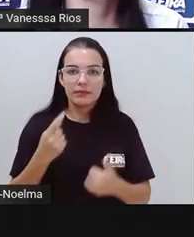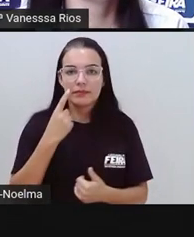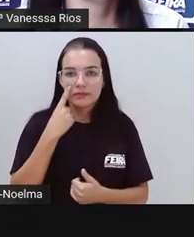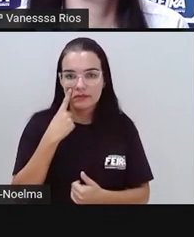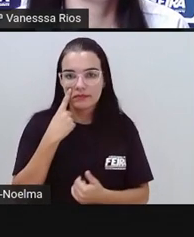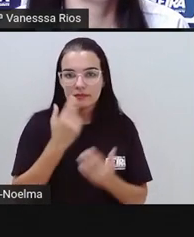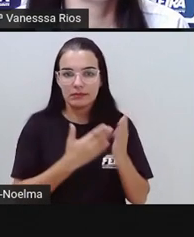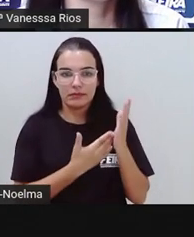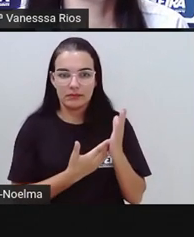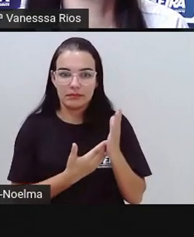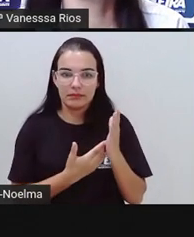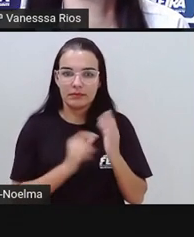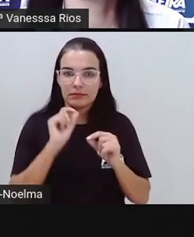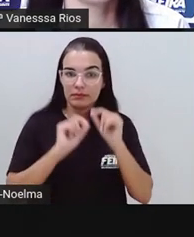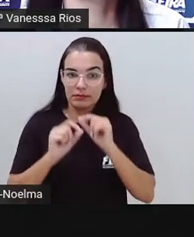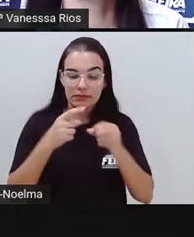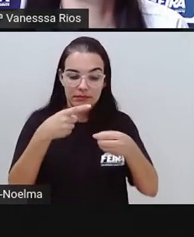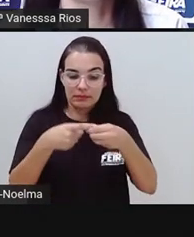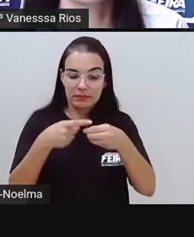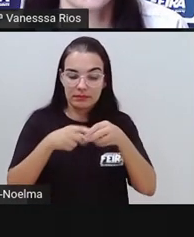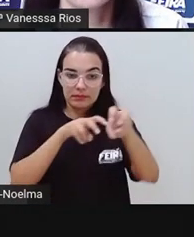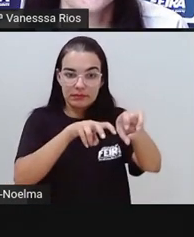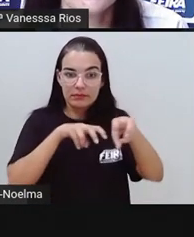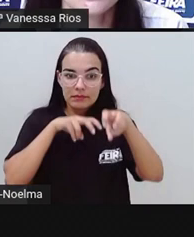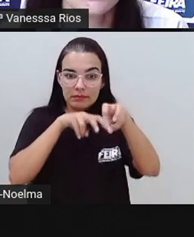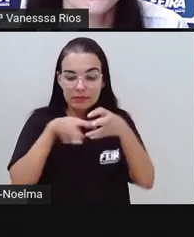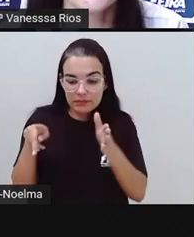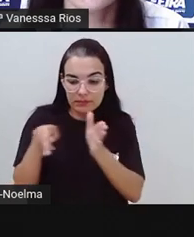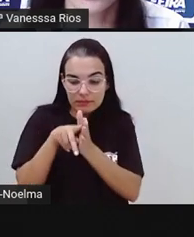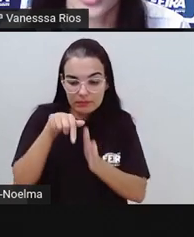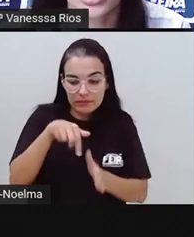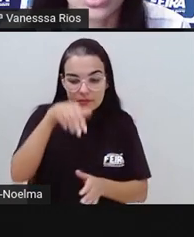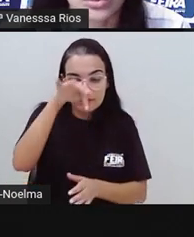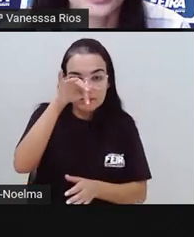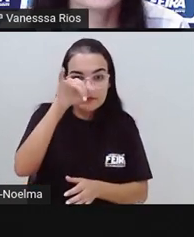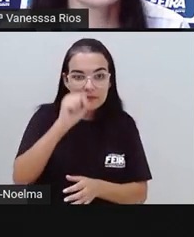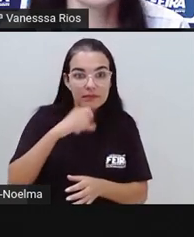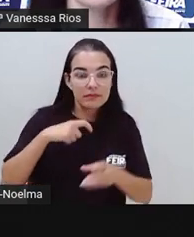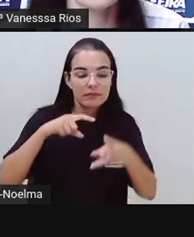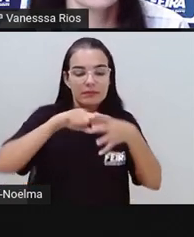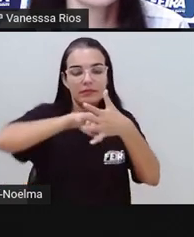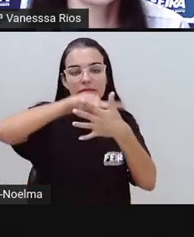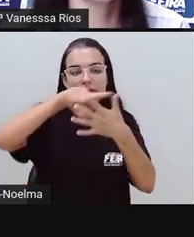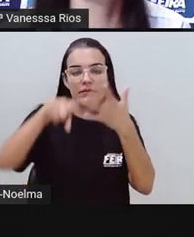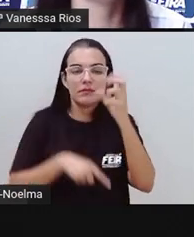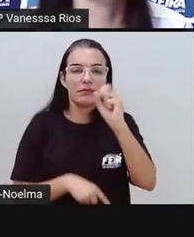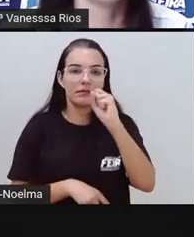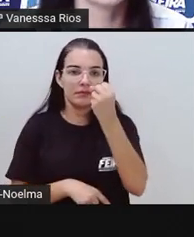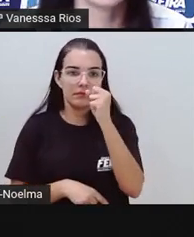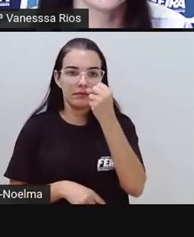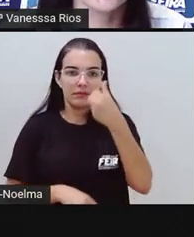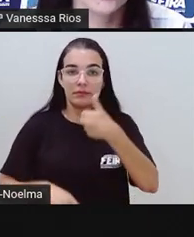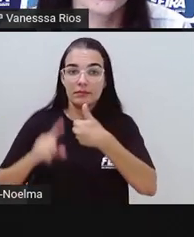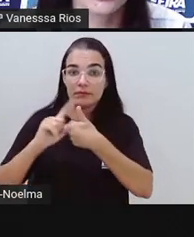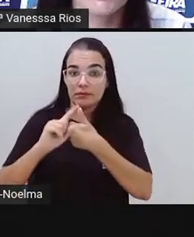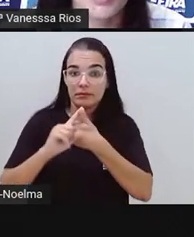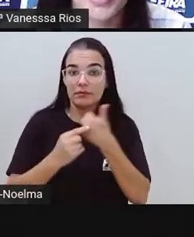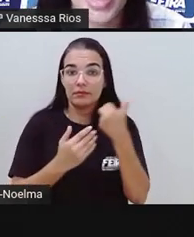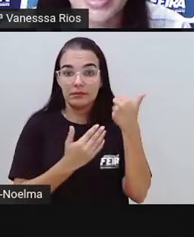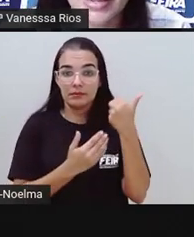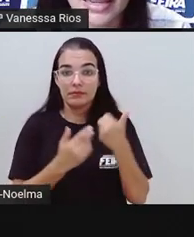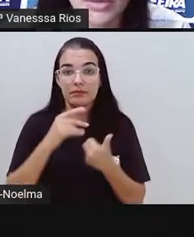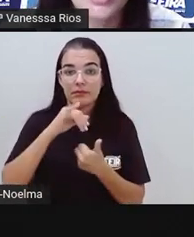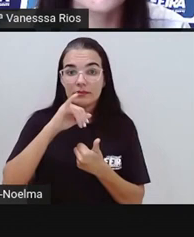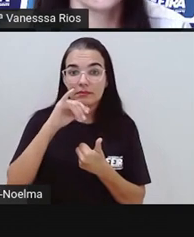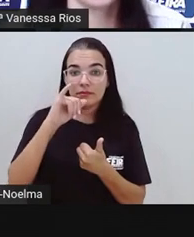os distritos pertencentes ao município são oito. O distrito governador João Durval